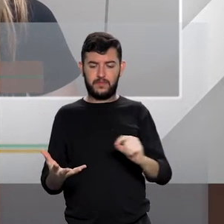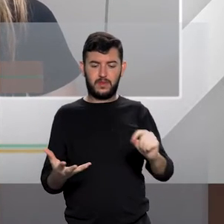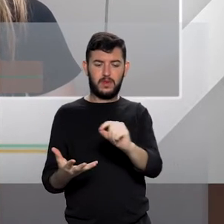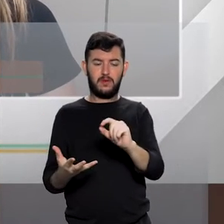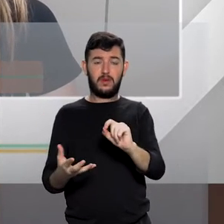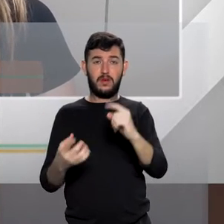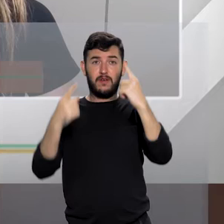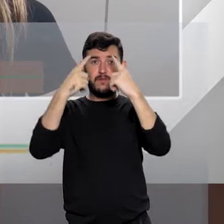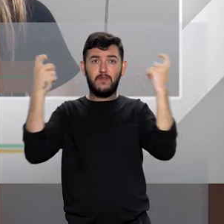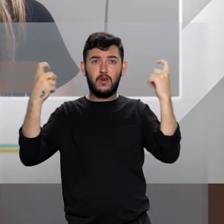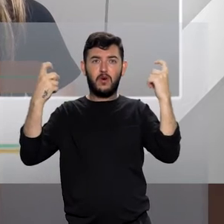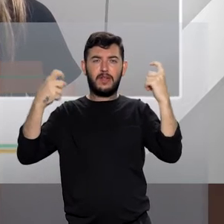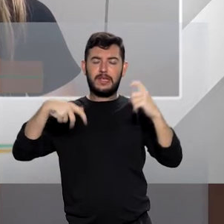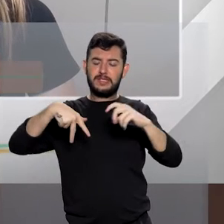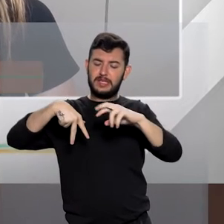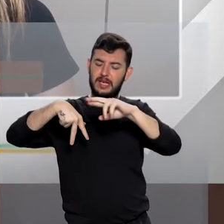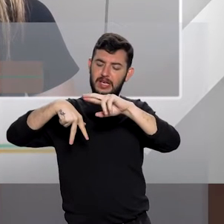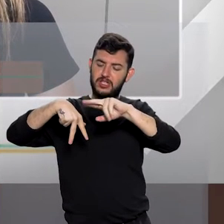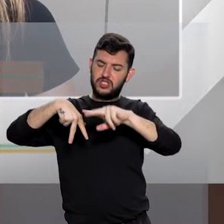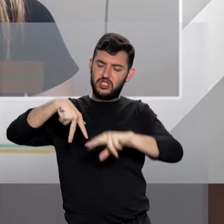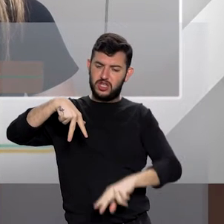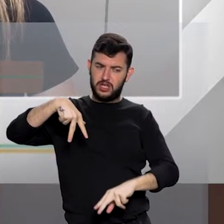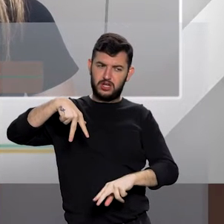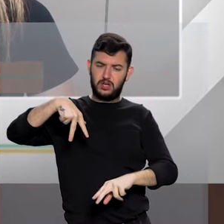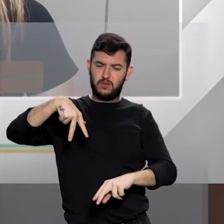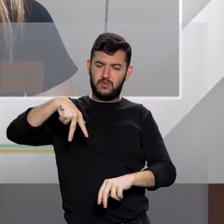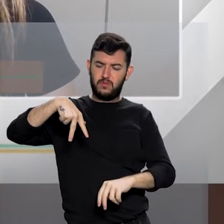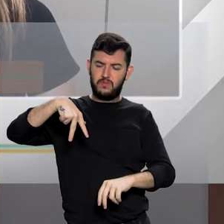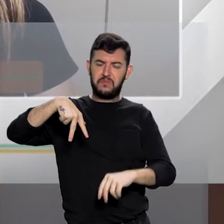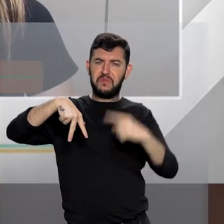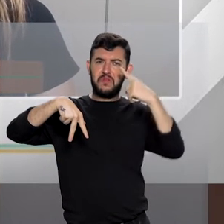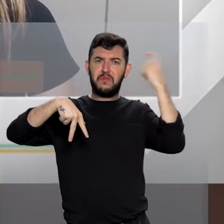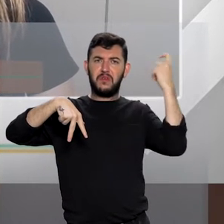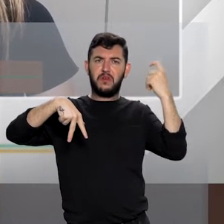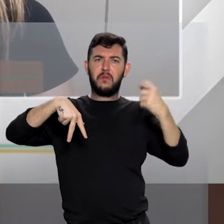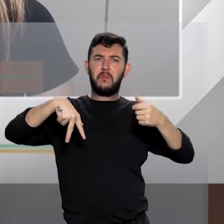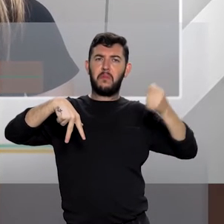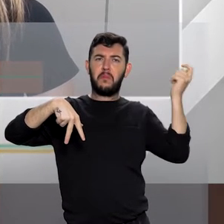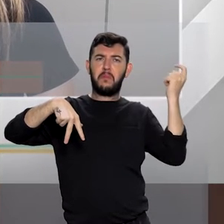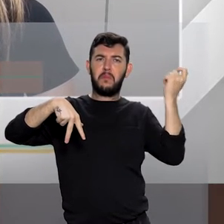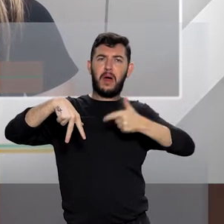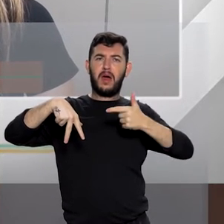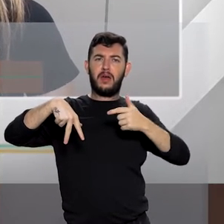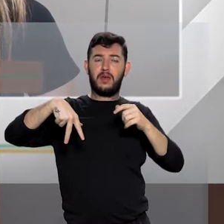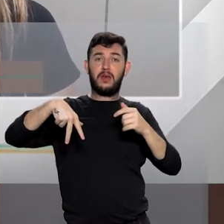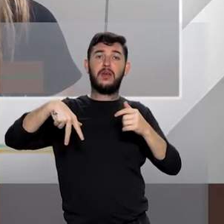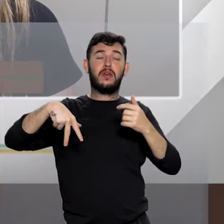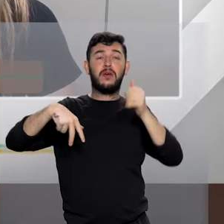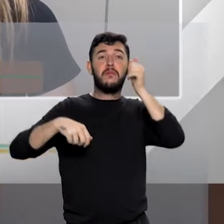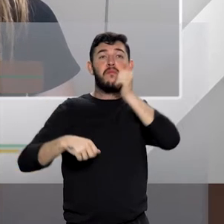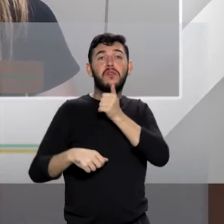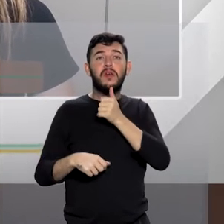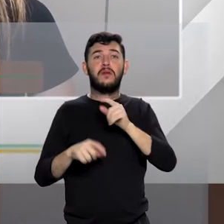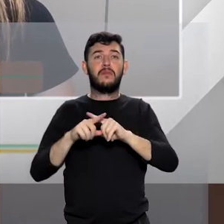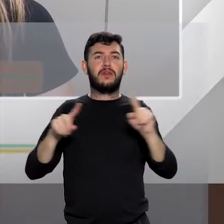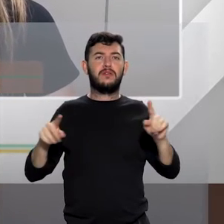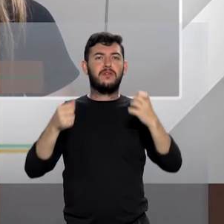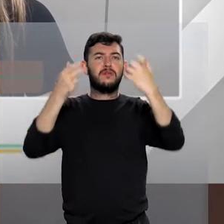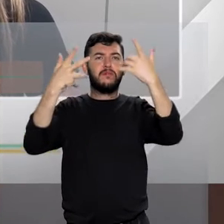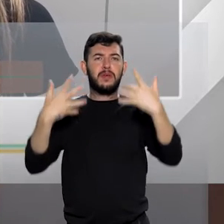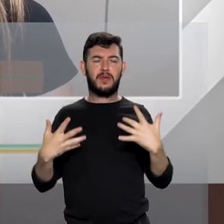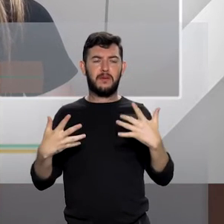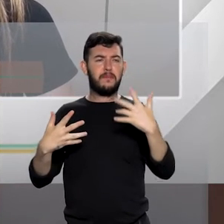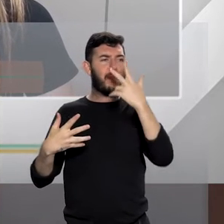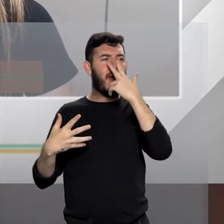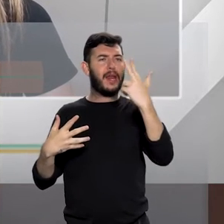Por que a violência de gênero em relação à mulher? Porque nós falamos de uma desqualificação, de um